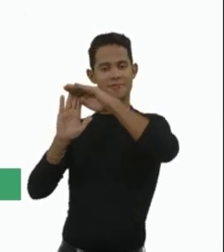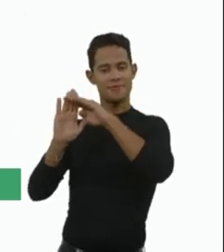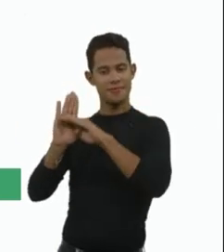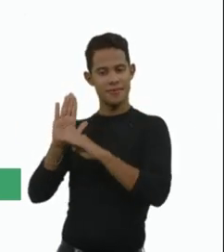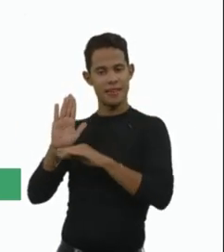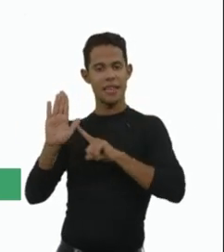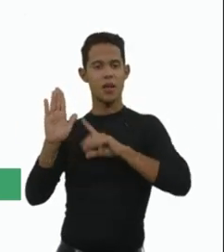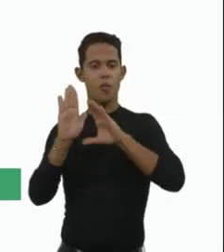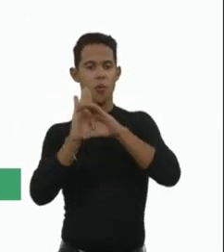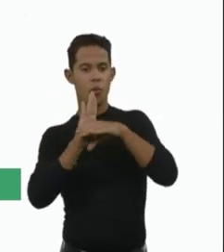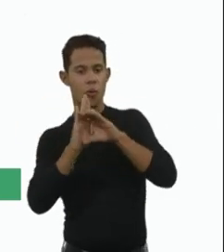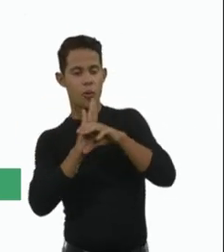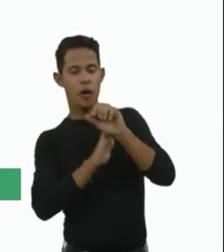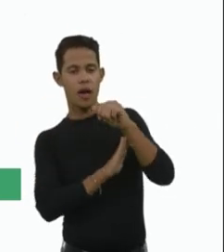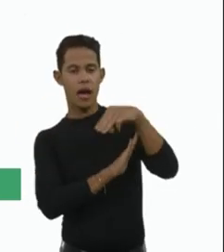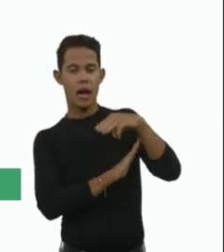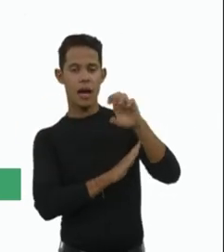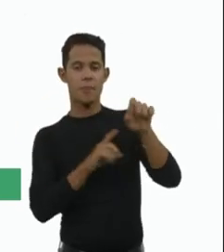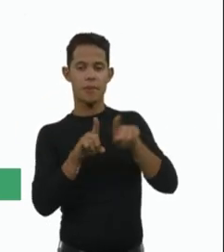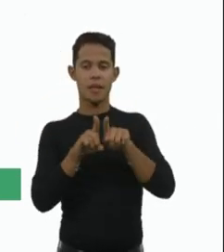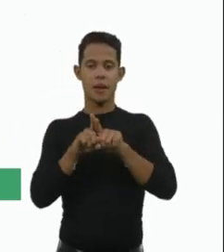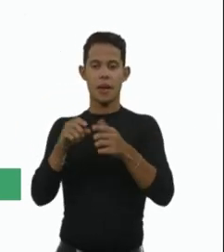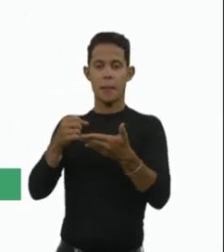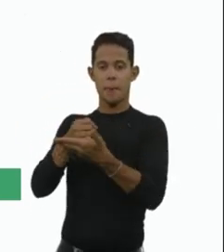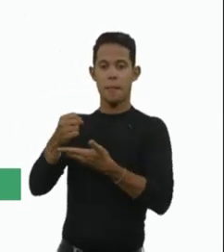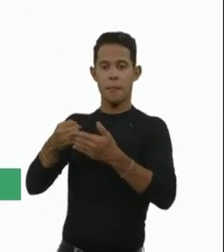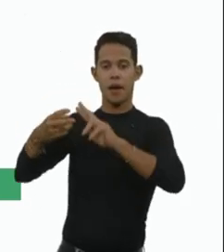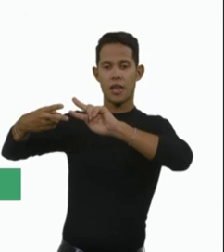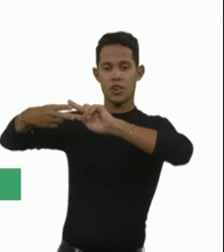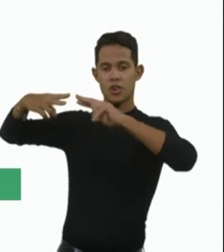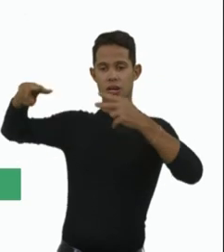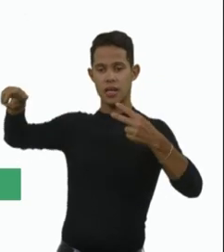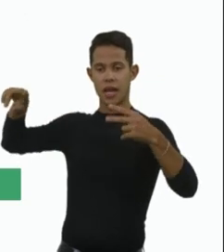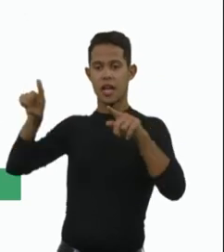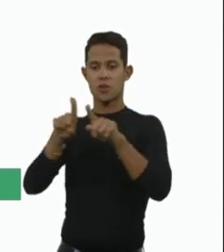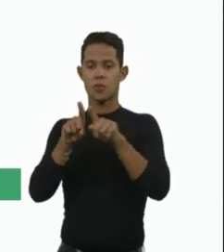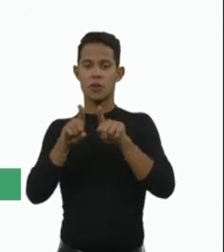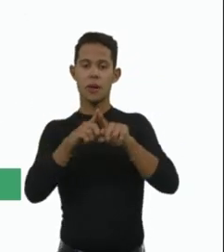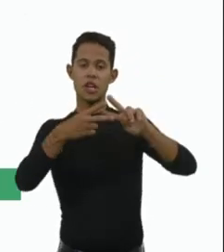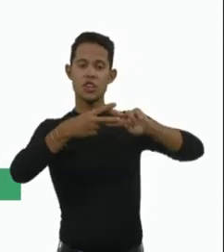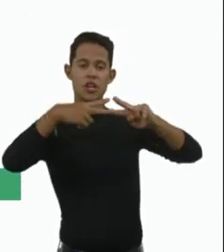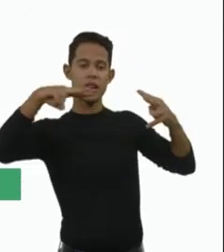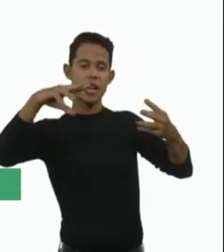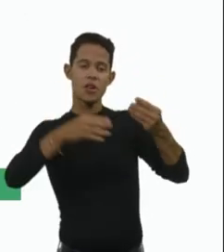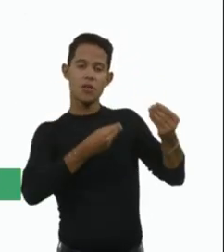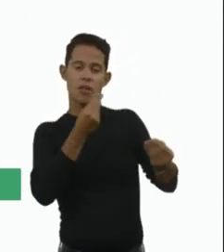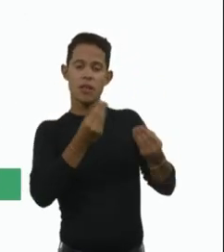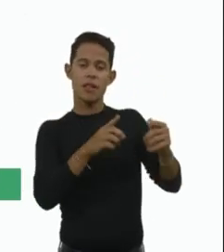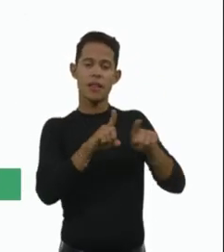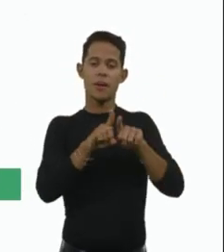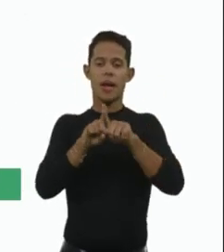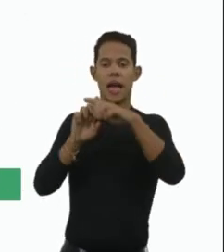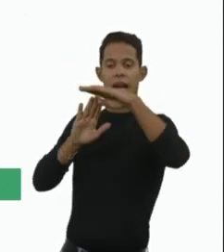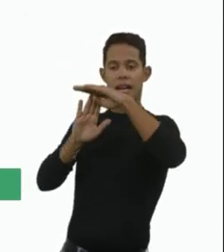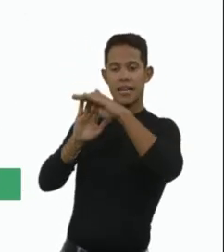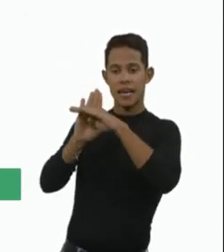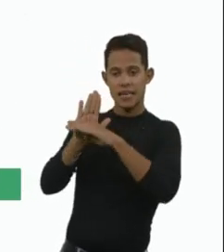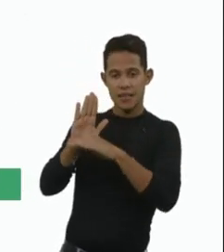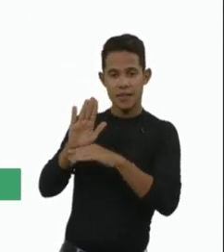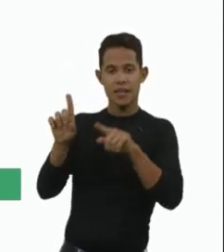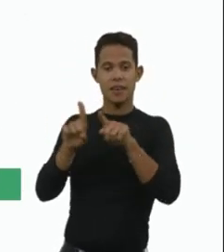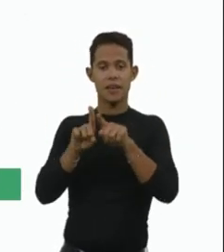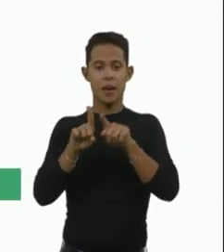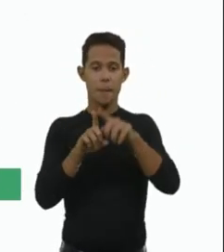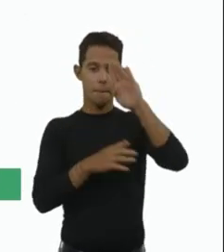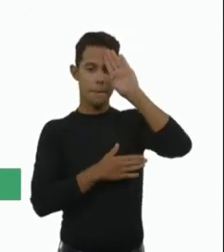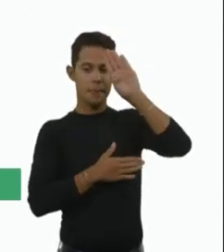AME, falar da base genética, de alguns fatores genéticos de prognóstico, a gente vai falar da classificação clínica, das principais